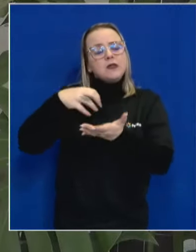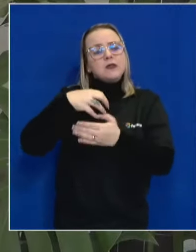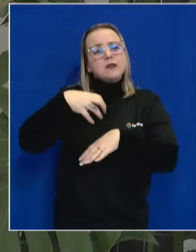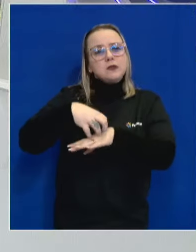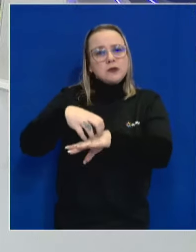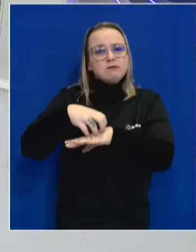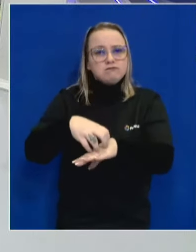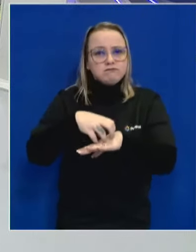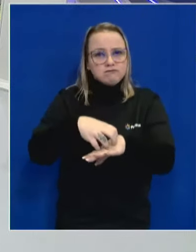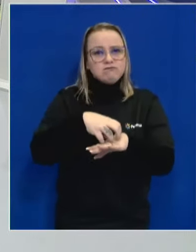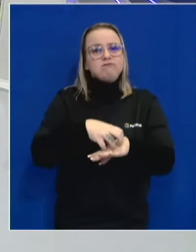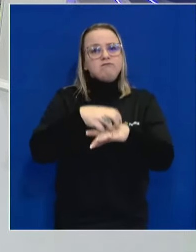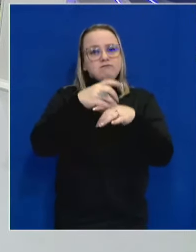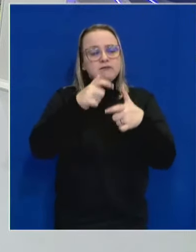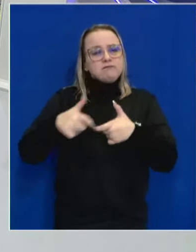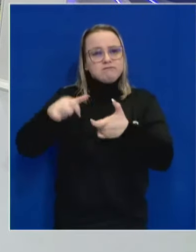capital?